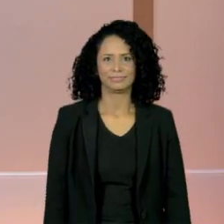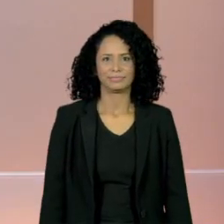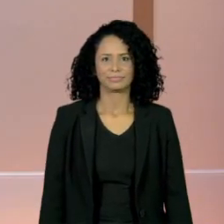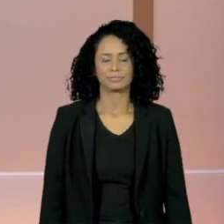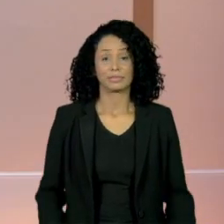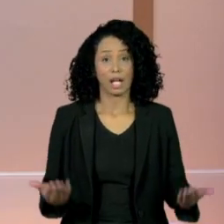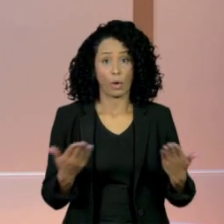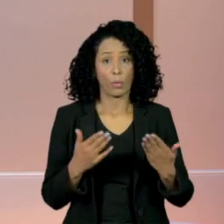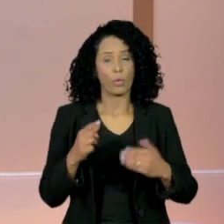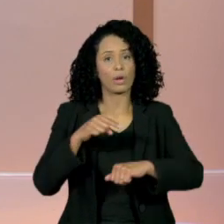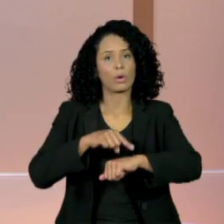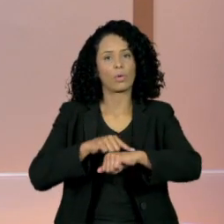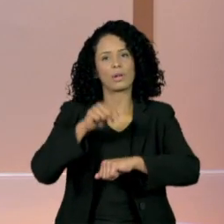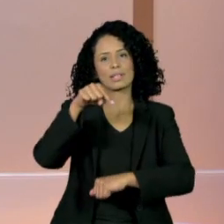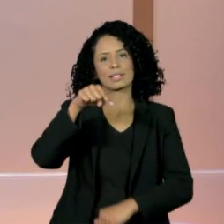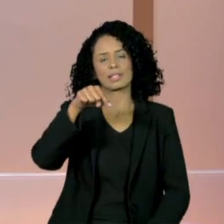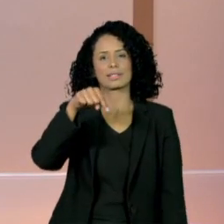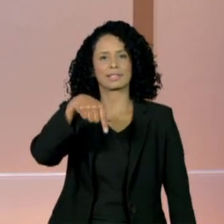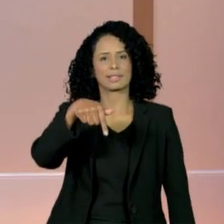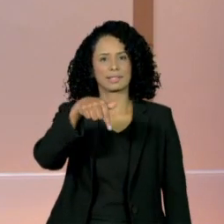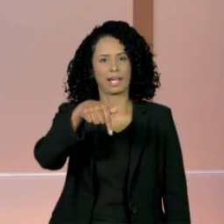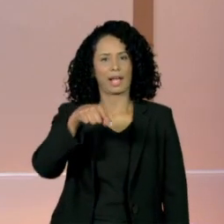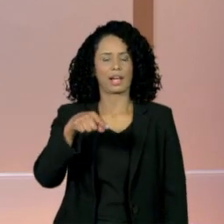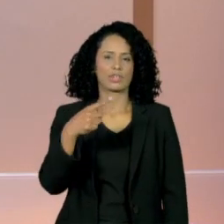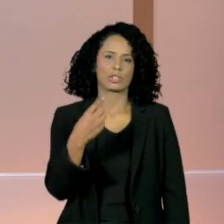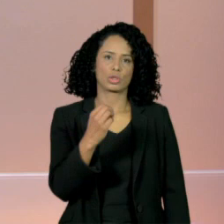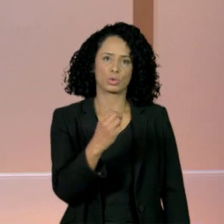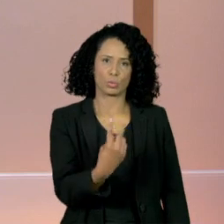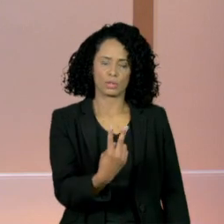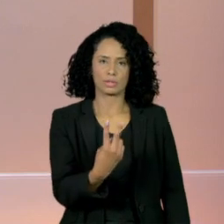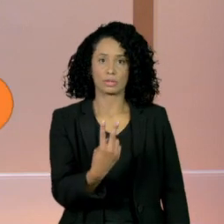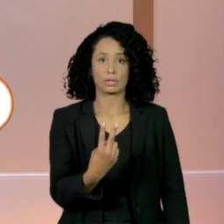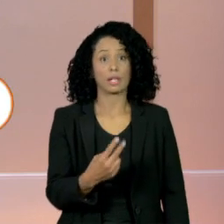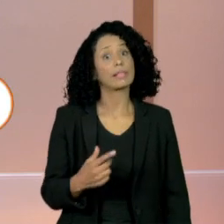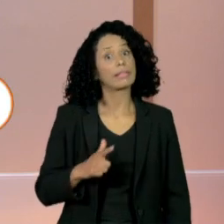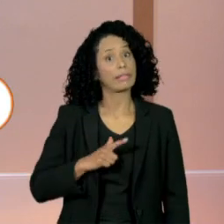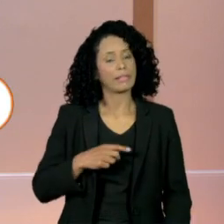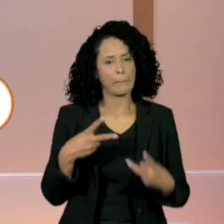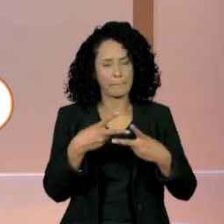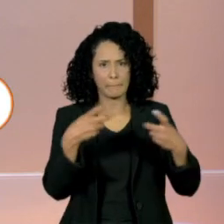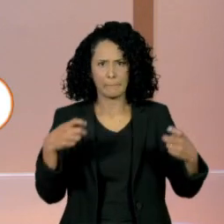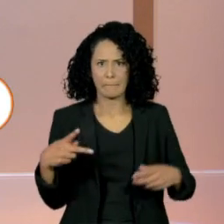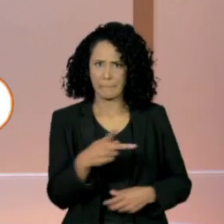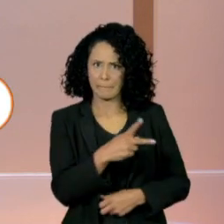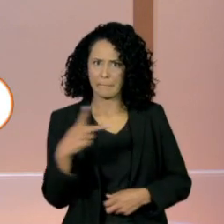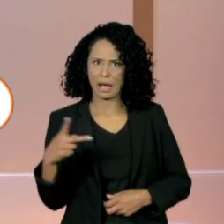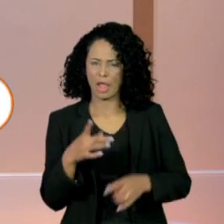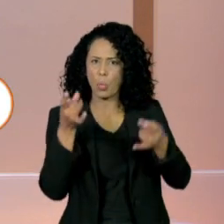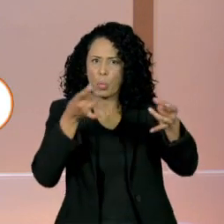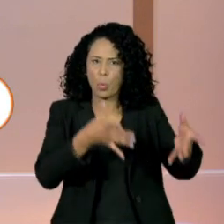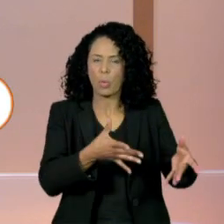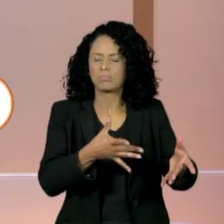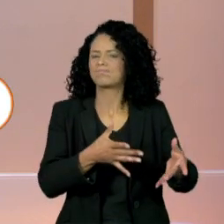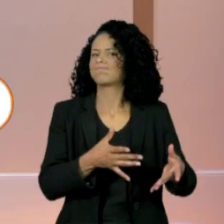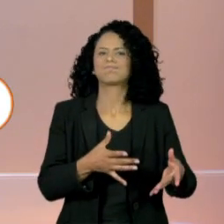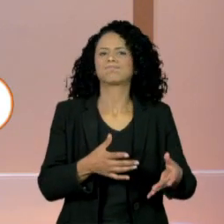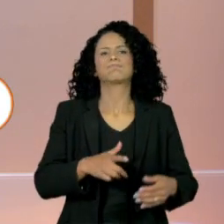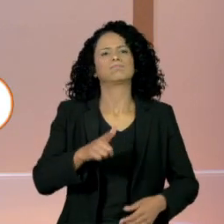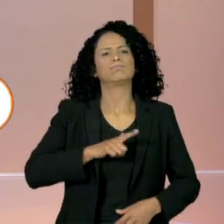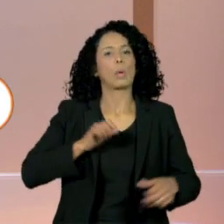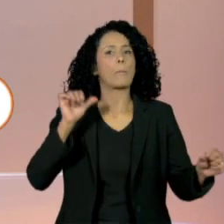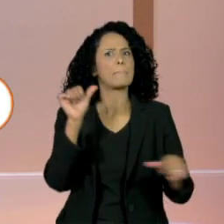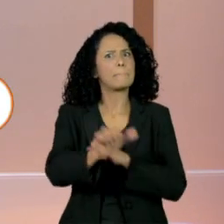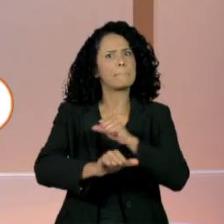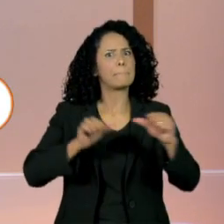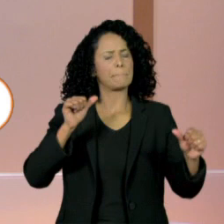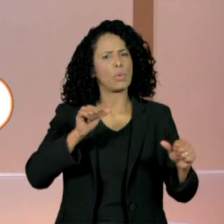são 7h02. A renúncia de José Mauro Coelho da presidência da Petrobras não foi suficiente para assegurar o ímpeto por mudança na